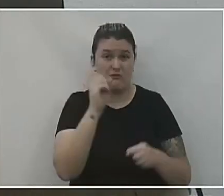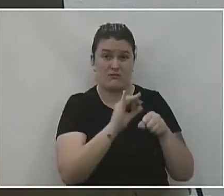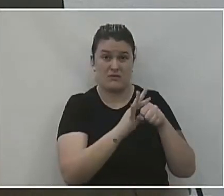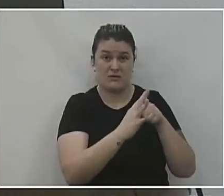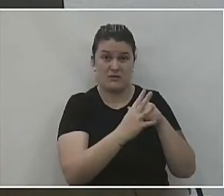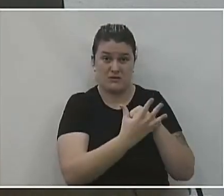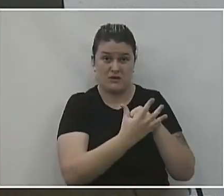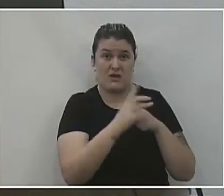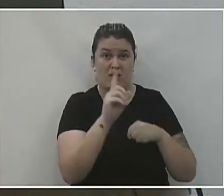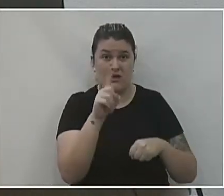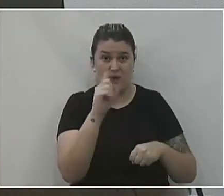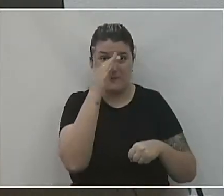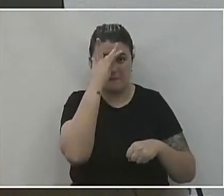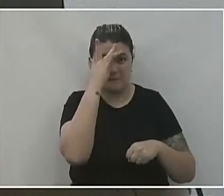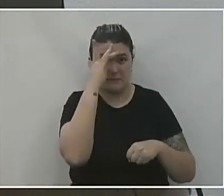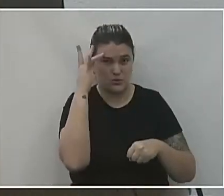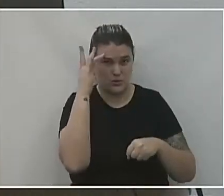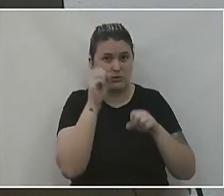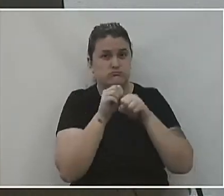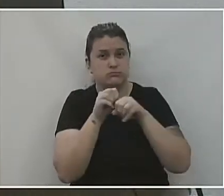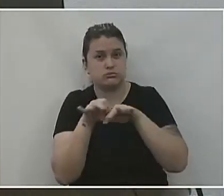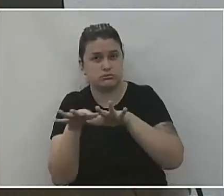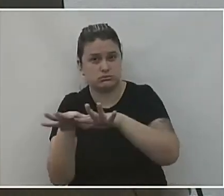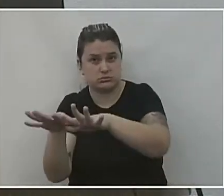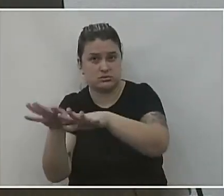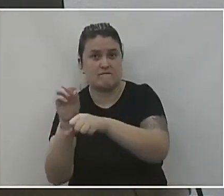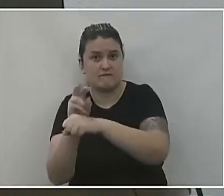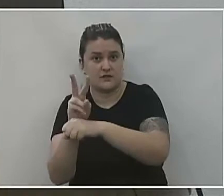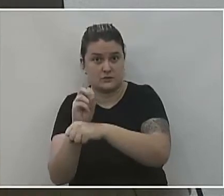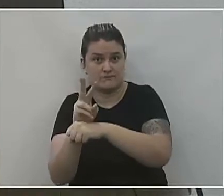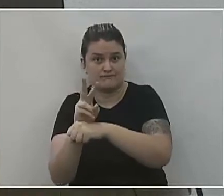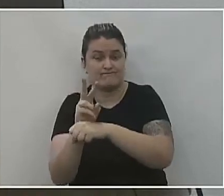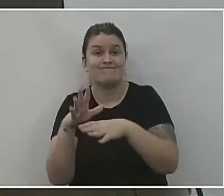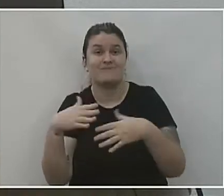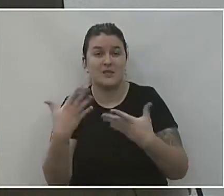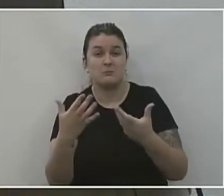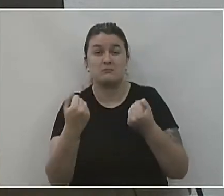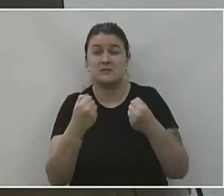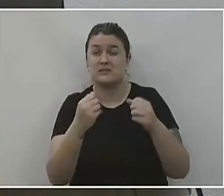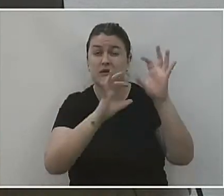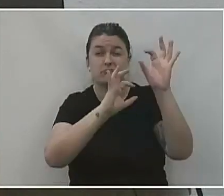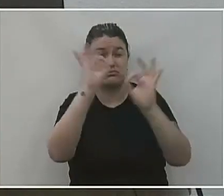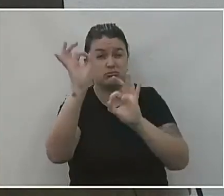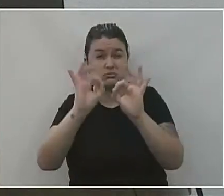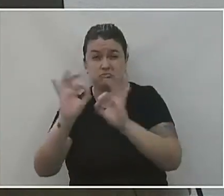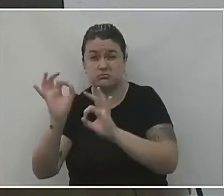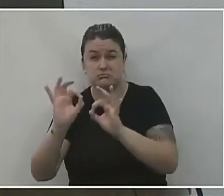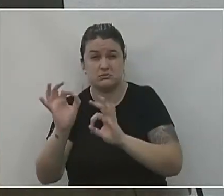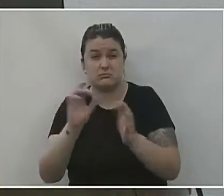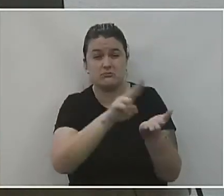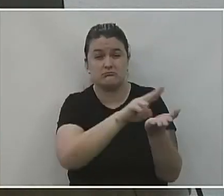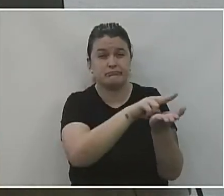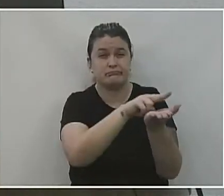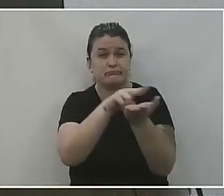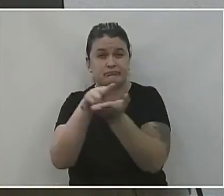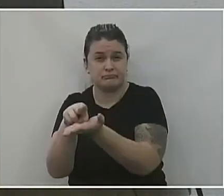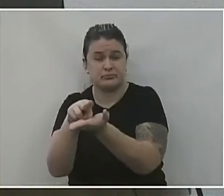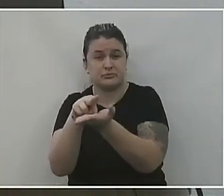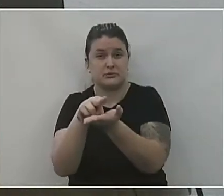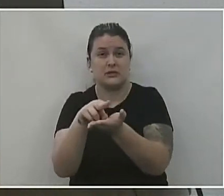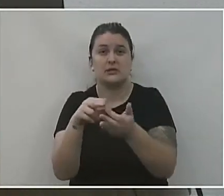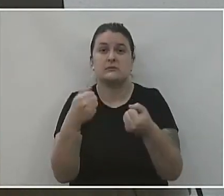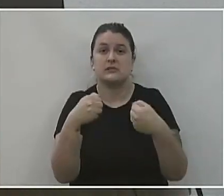é paciente que está contaminando as pessoas. Então, todo um aparato clínico para receber esse paciente ele é necessário.